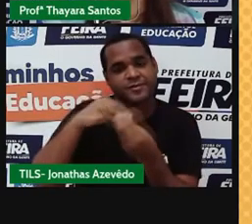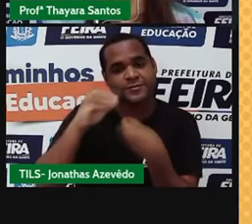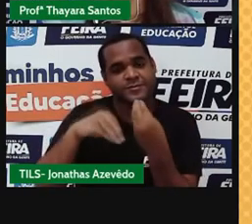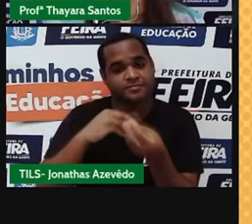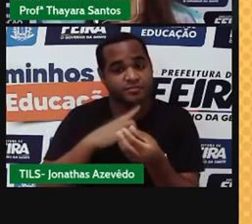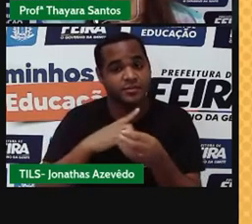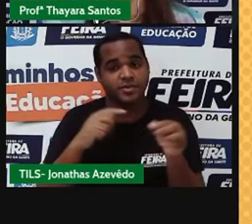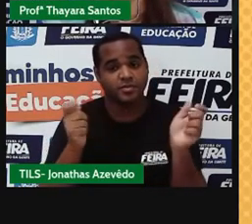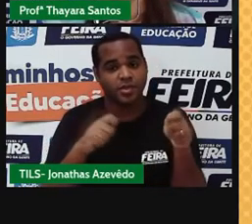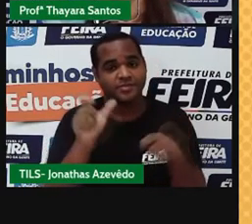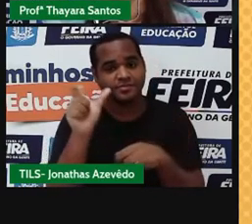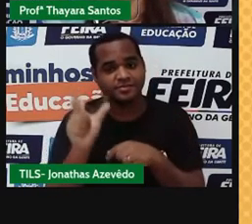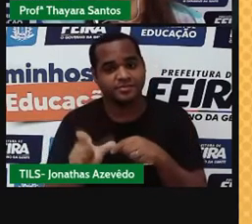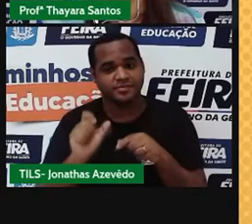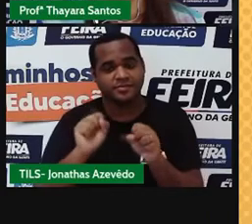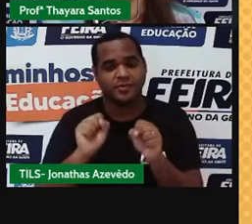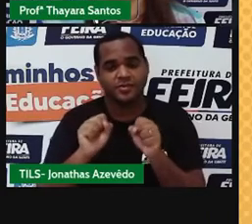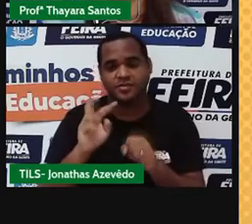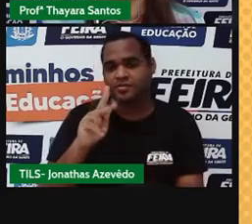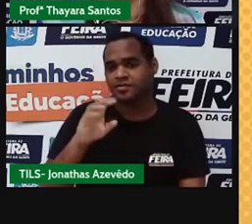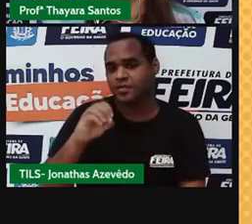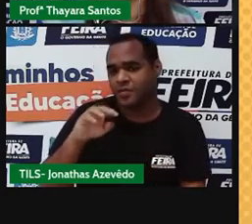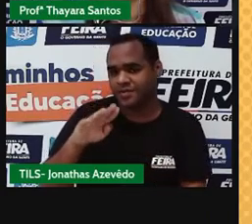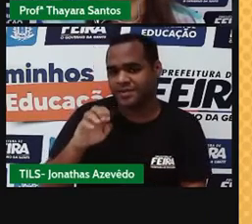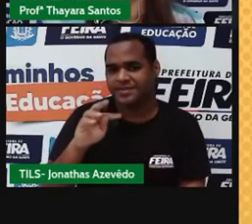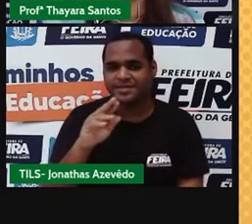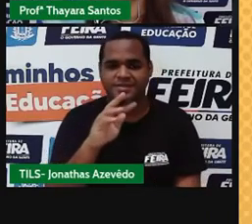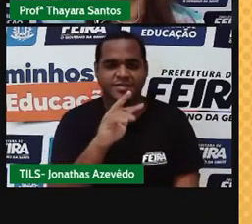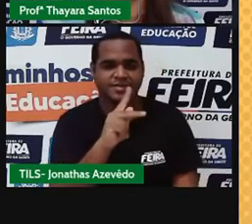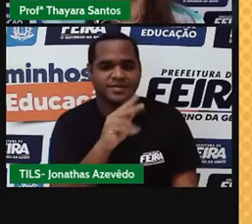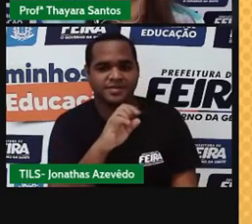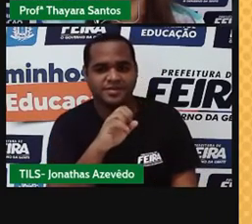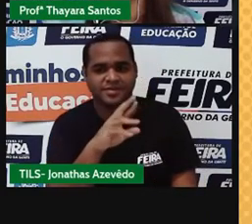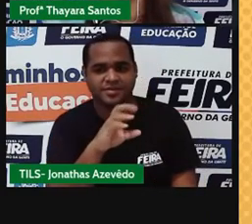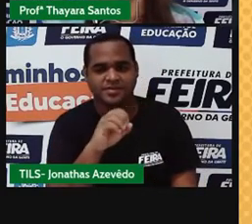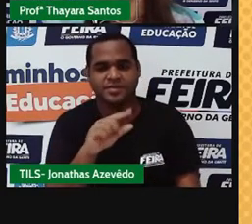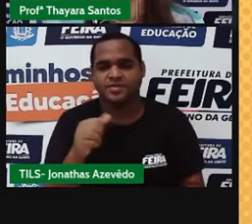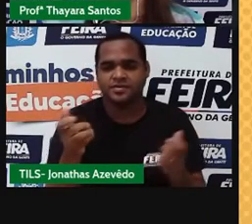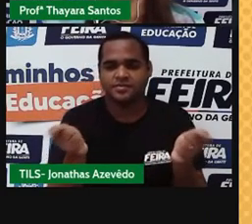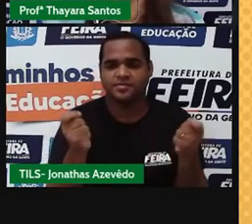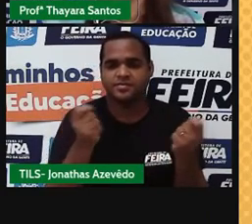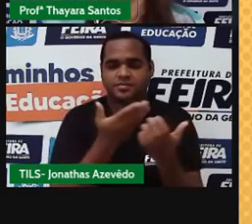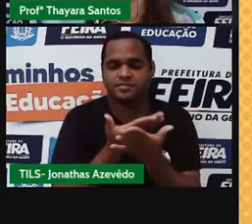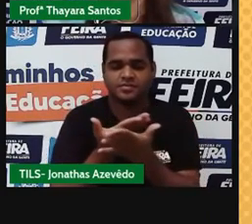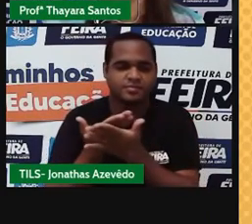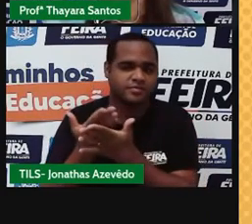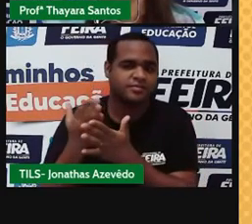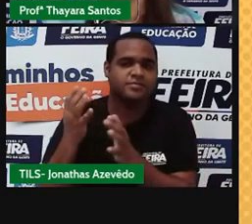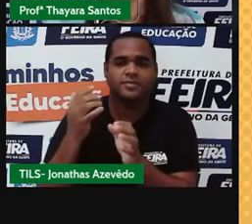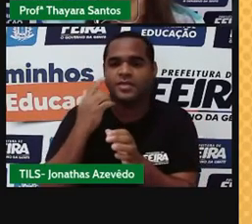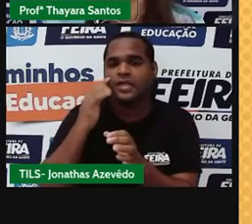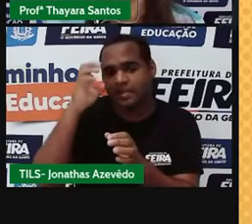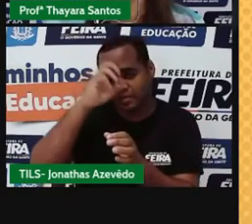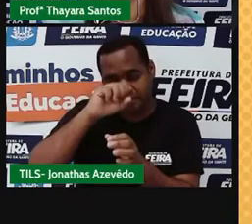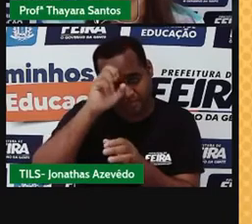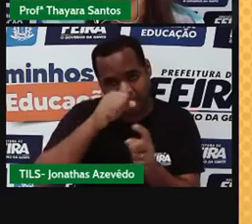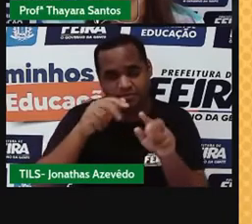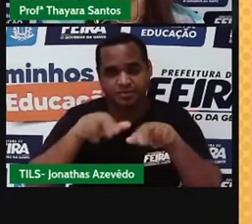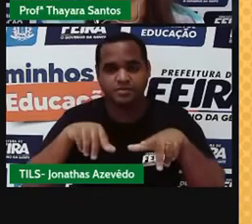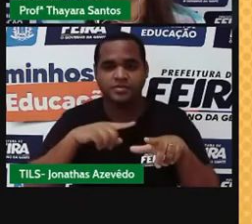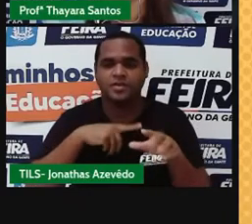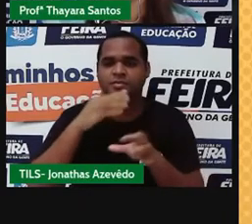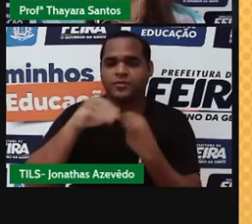podem ser classificadas em homogêneas e heterogêneas. E hoje vamos estudar os métodos de separação dessas misturas.